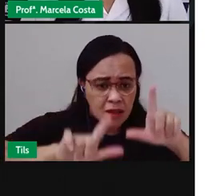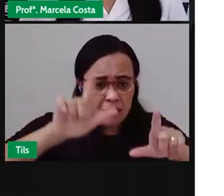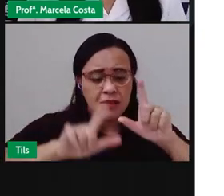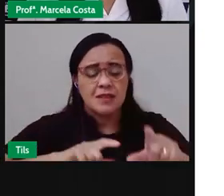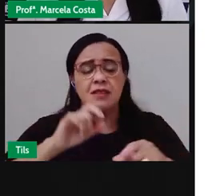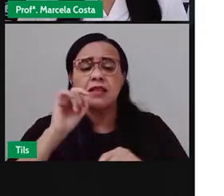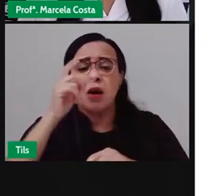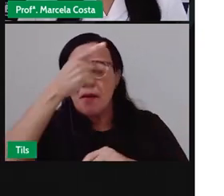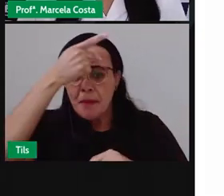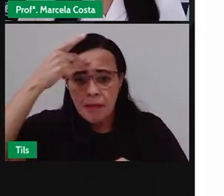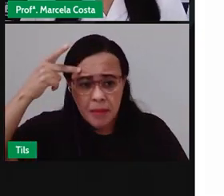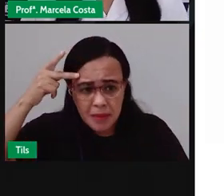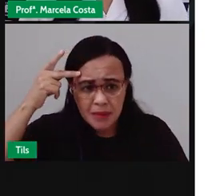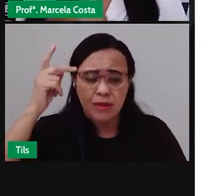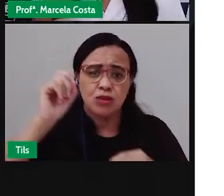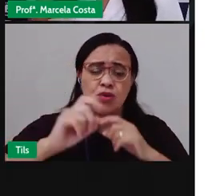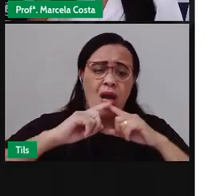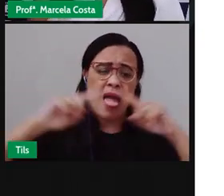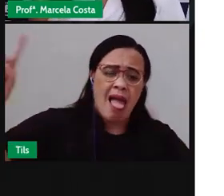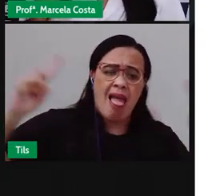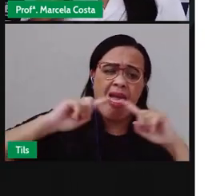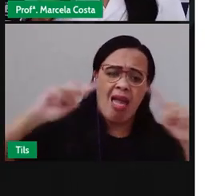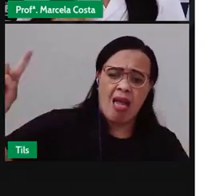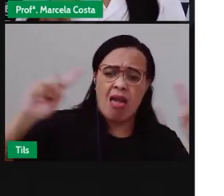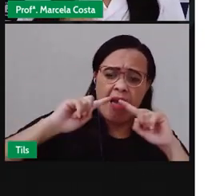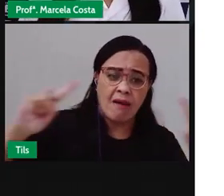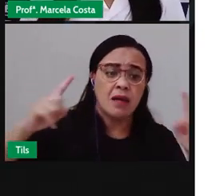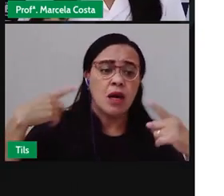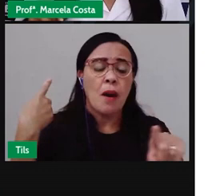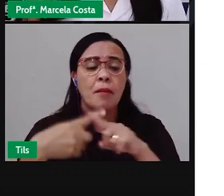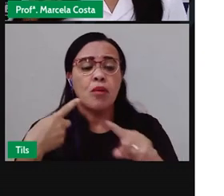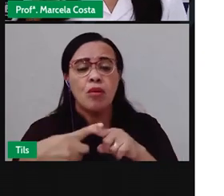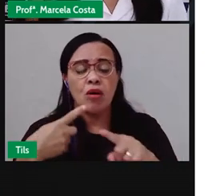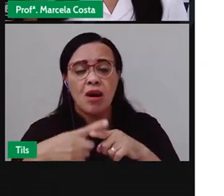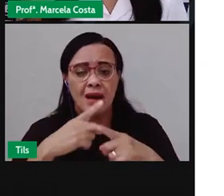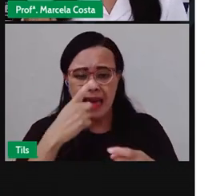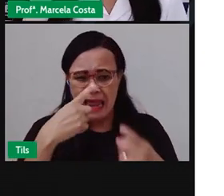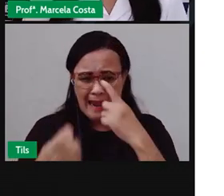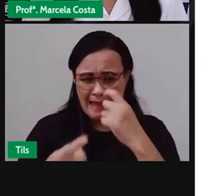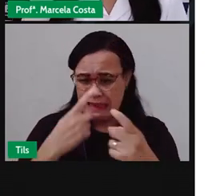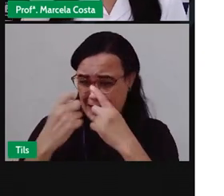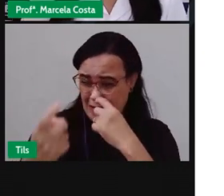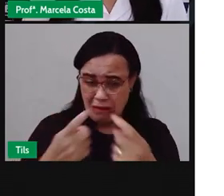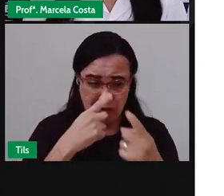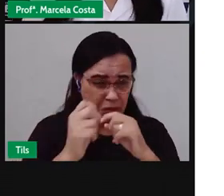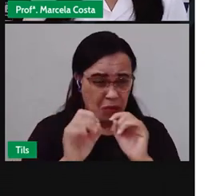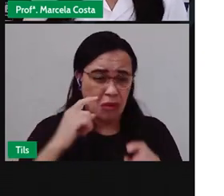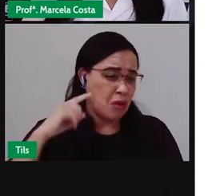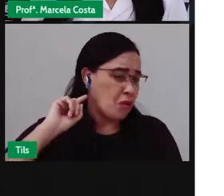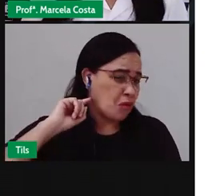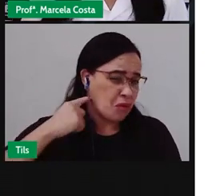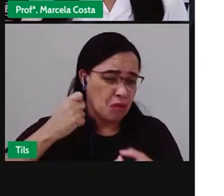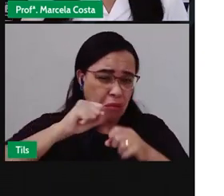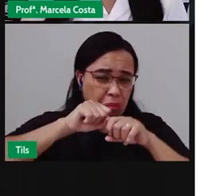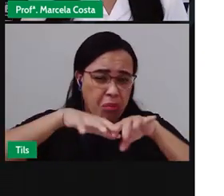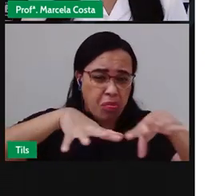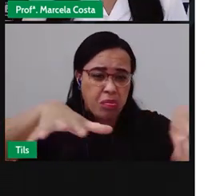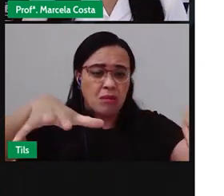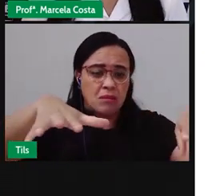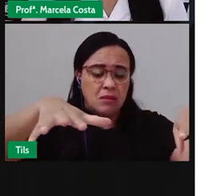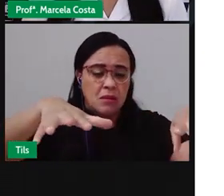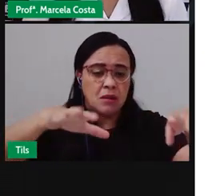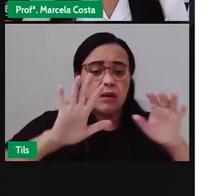no bairro Santa Manta. Essa reportagem foi passada no jornal, tá? No